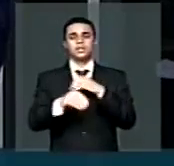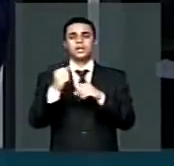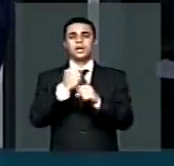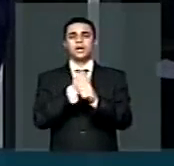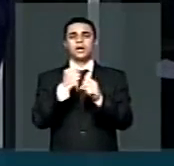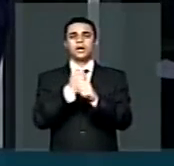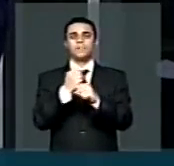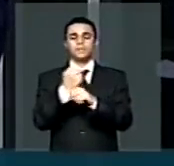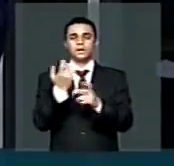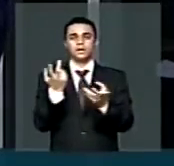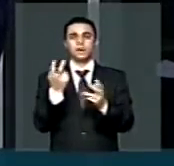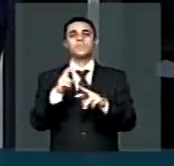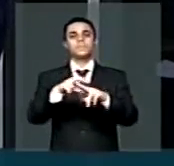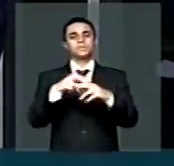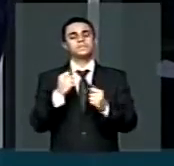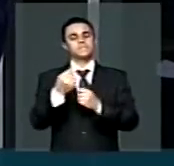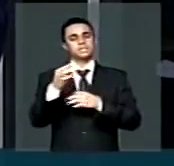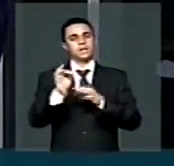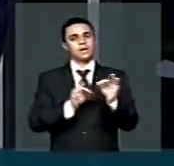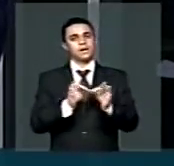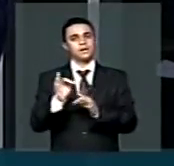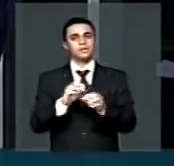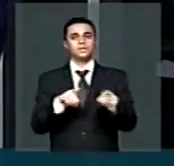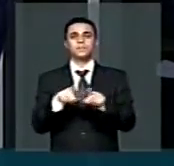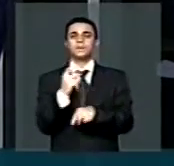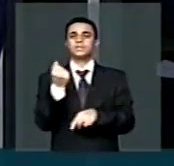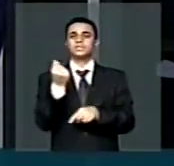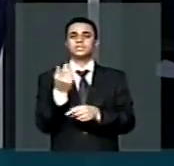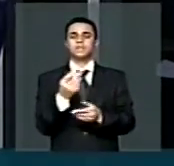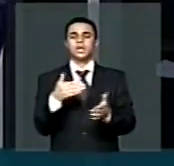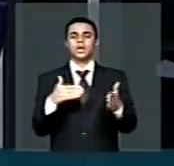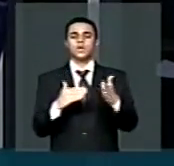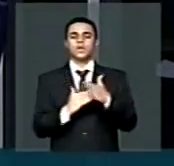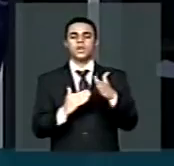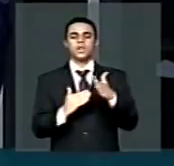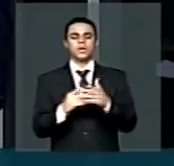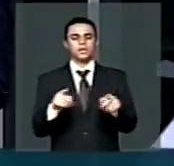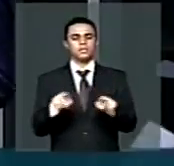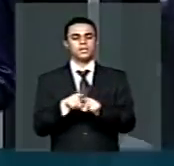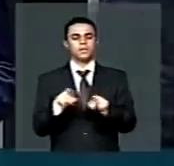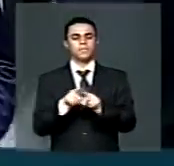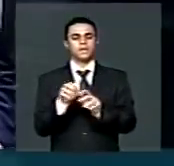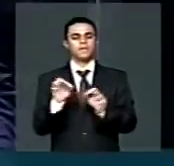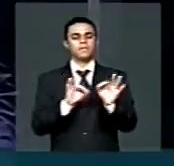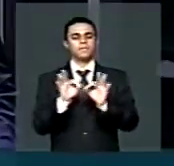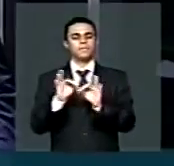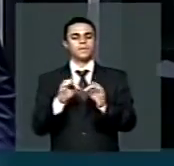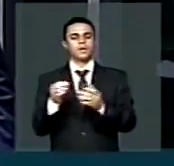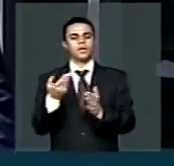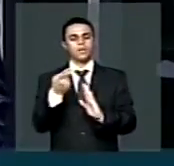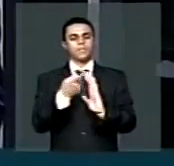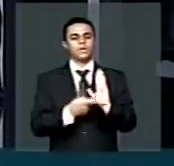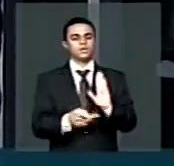organizações, organização, orçamento delimitado, e elaboração de projetos complexos.